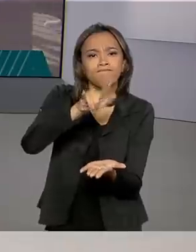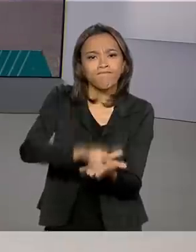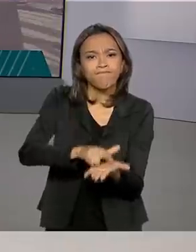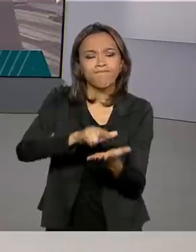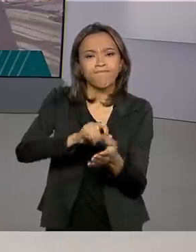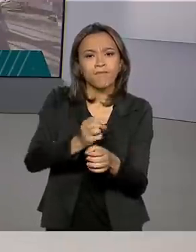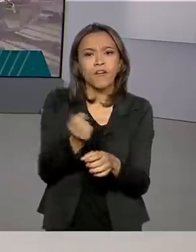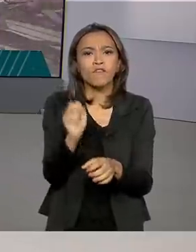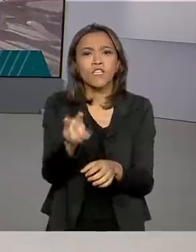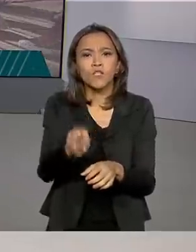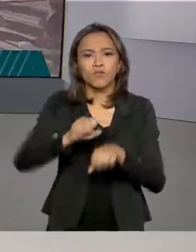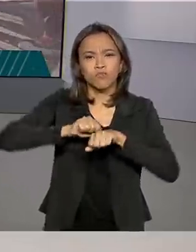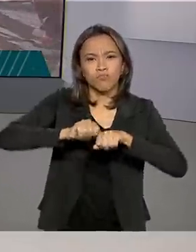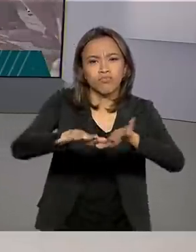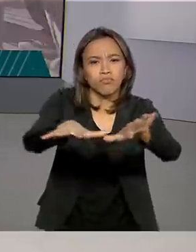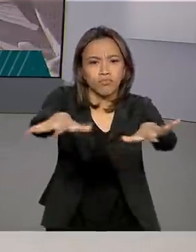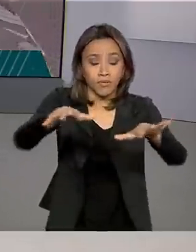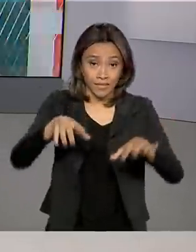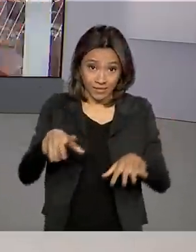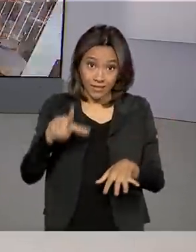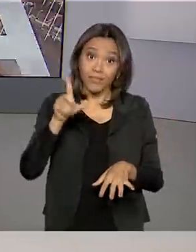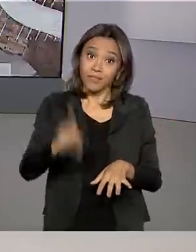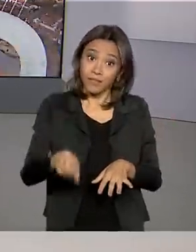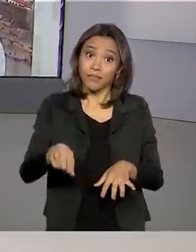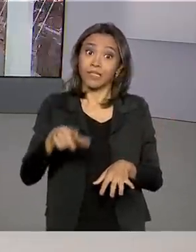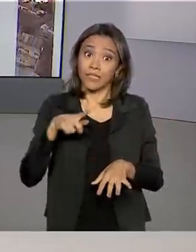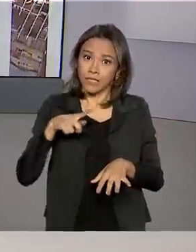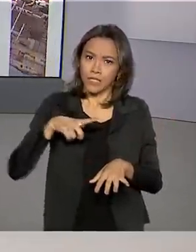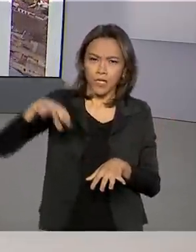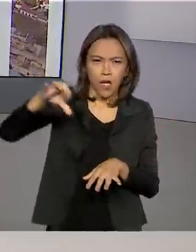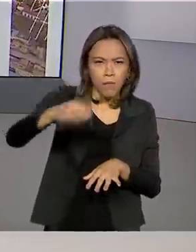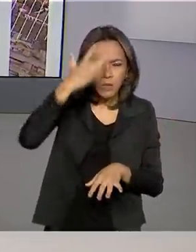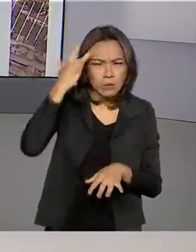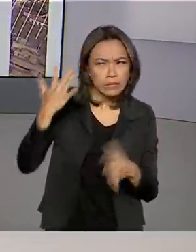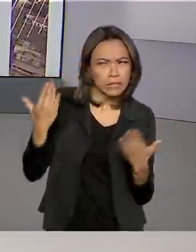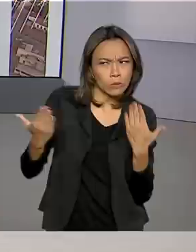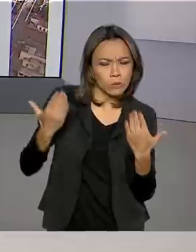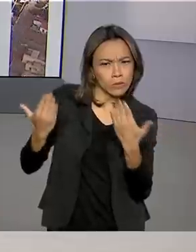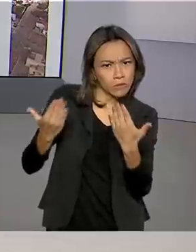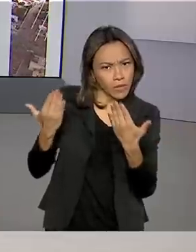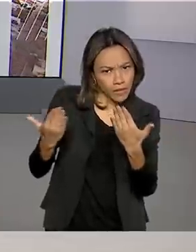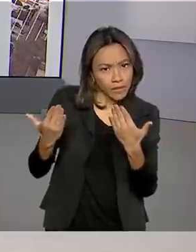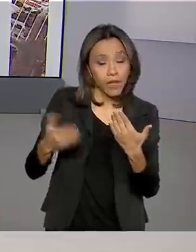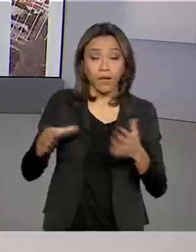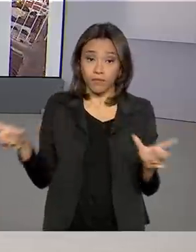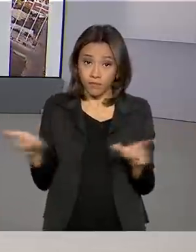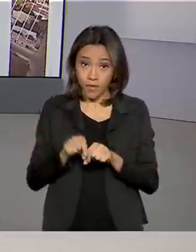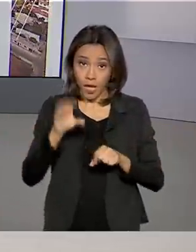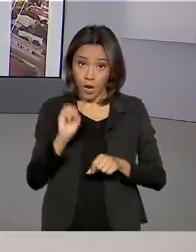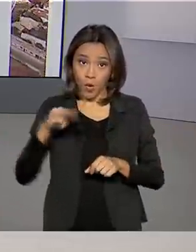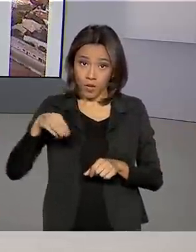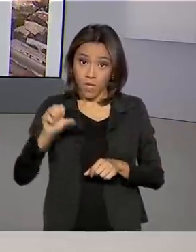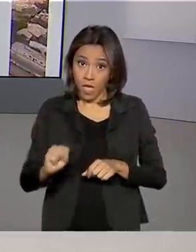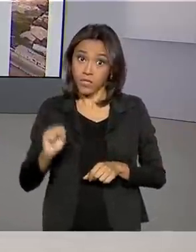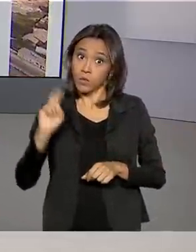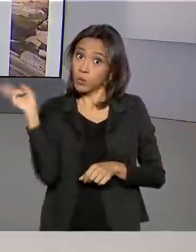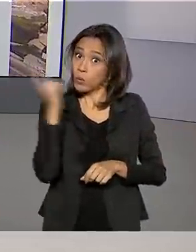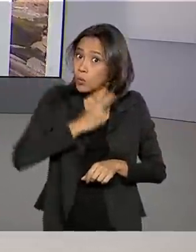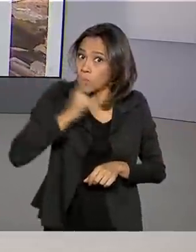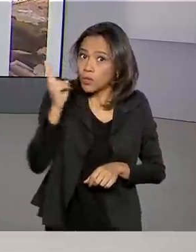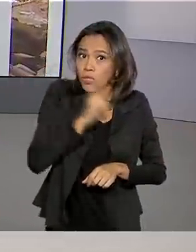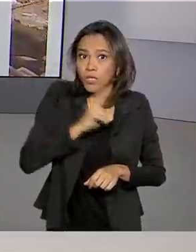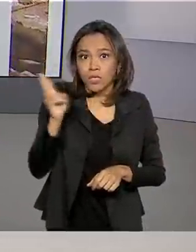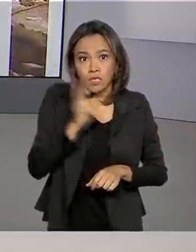no Brasil se enquadram na atual definição de caso suspeito para a doença. A OMS declarou emergência de saúde